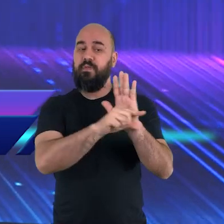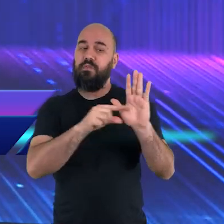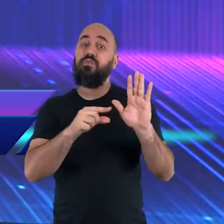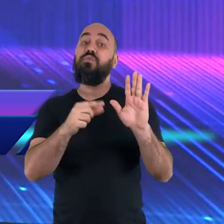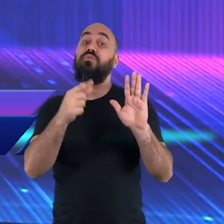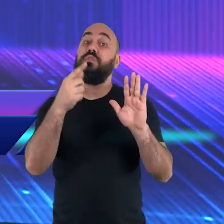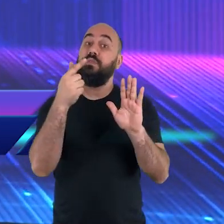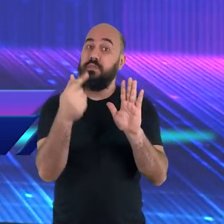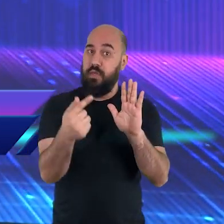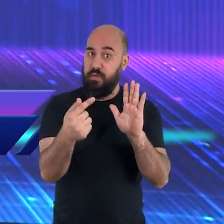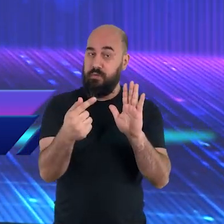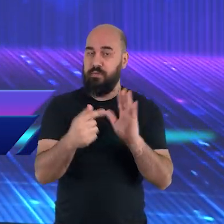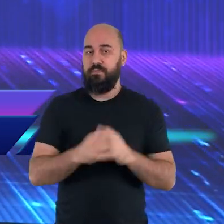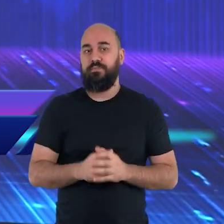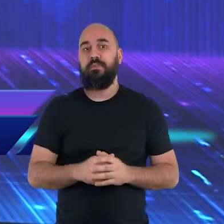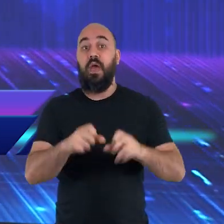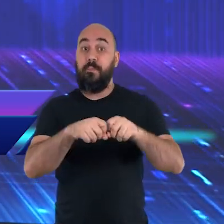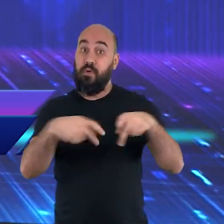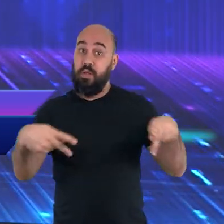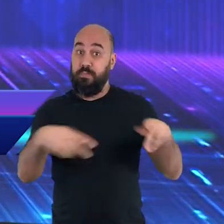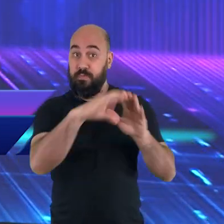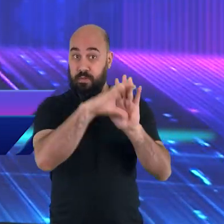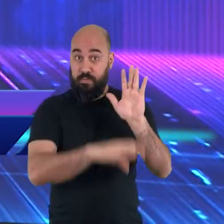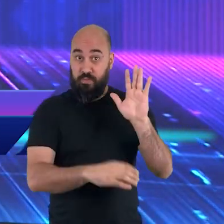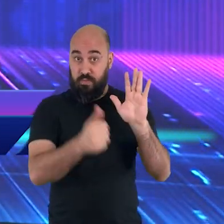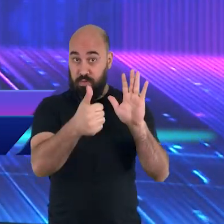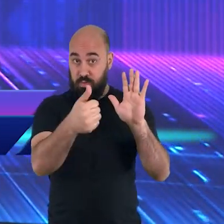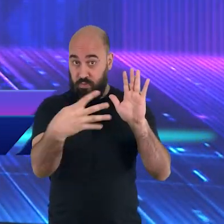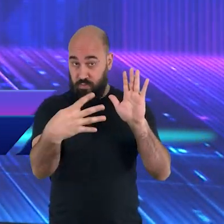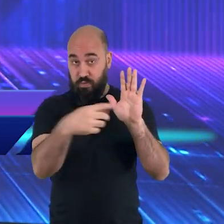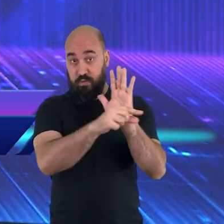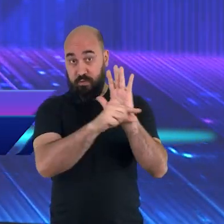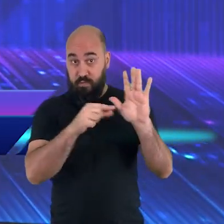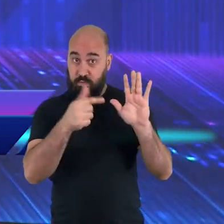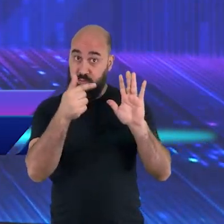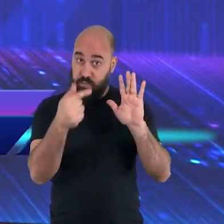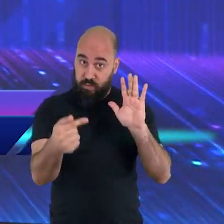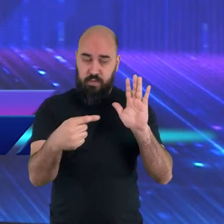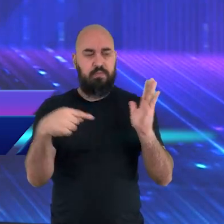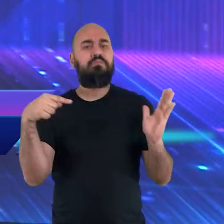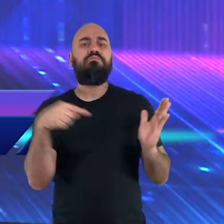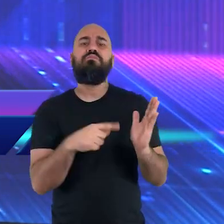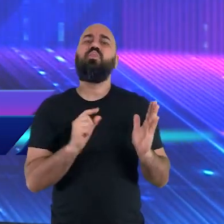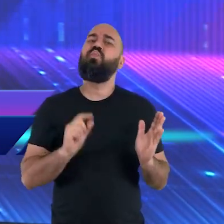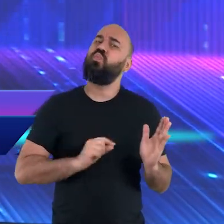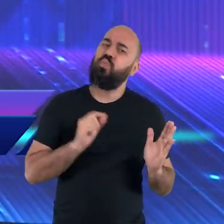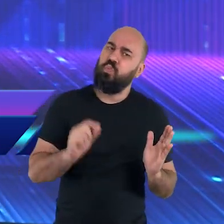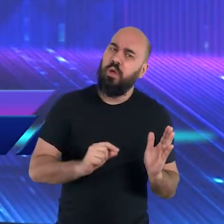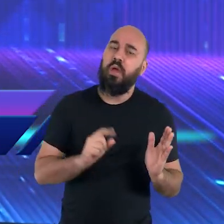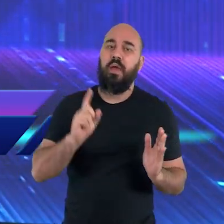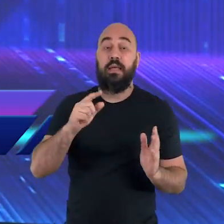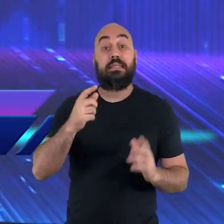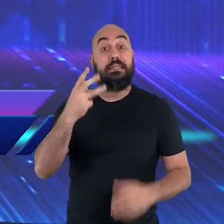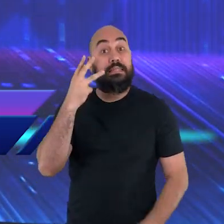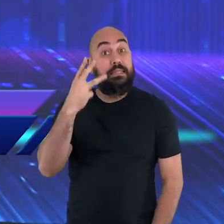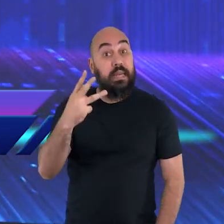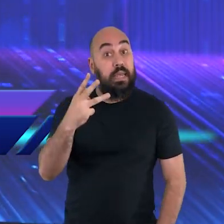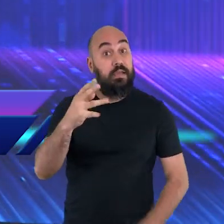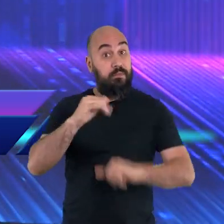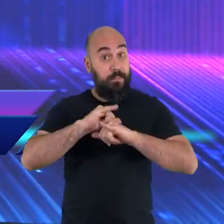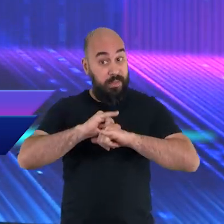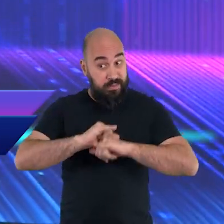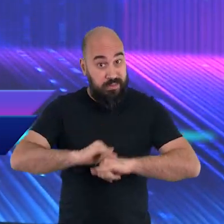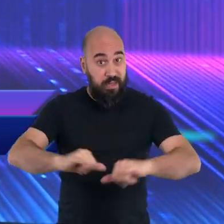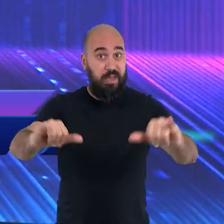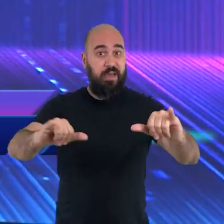apresenta três mensagens que Deus envia para a humanidade nos dias finais da história do